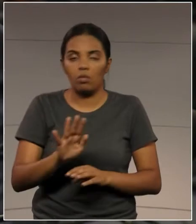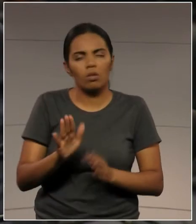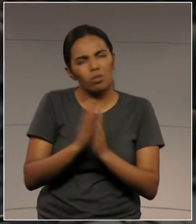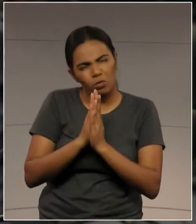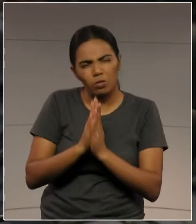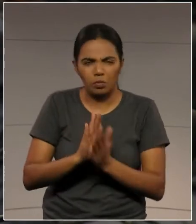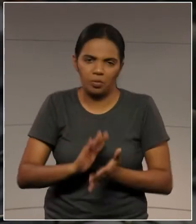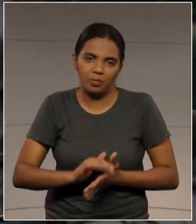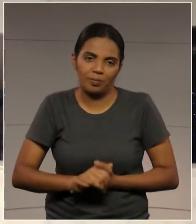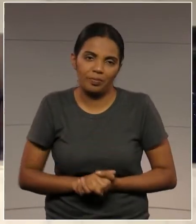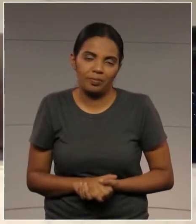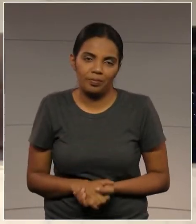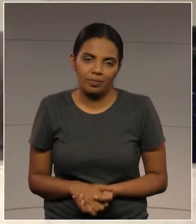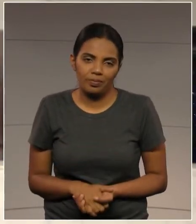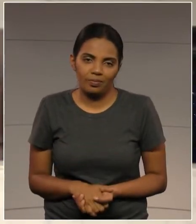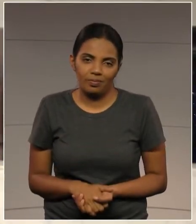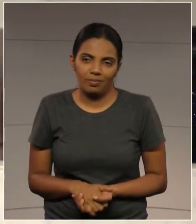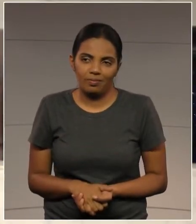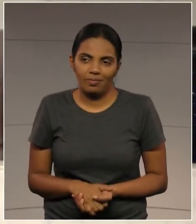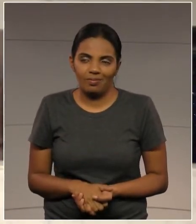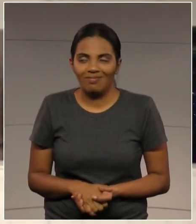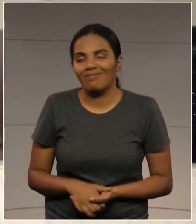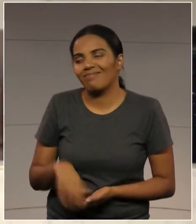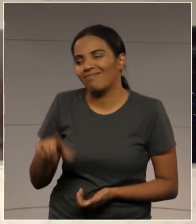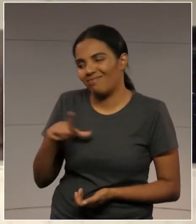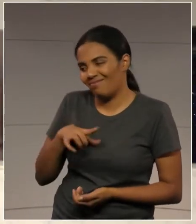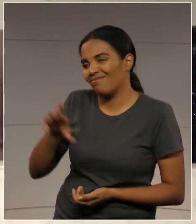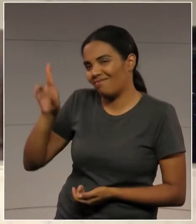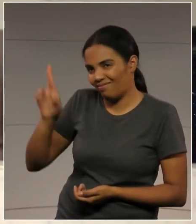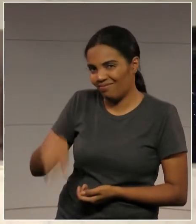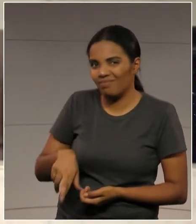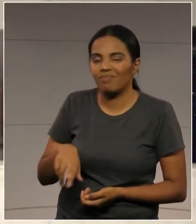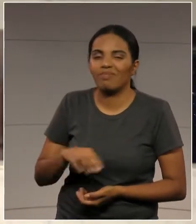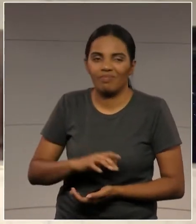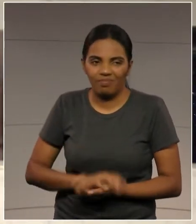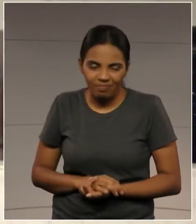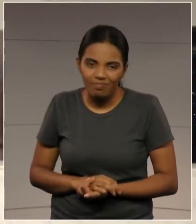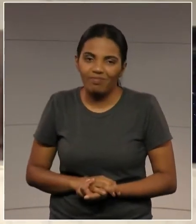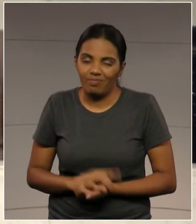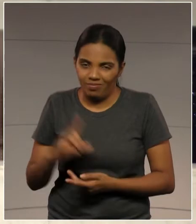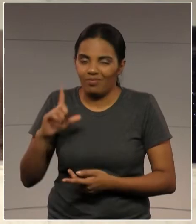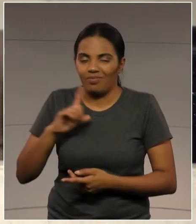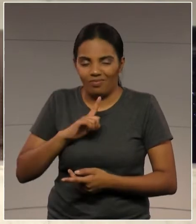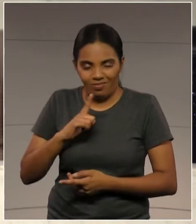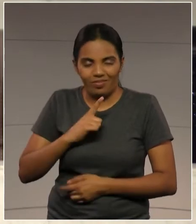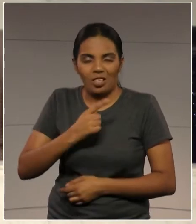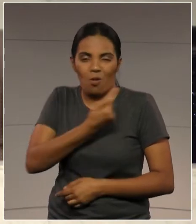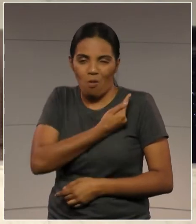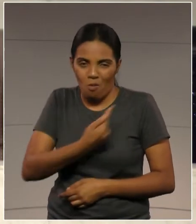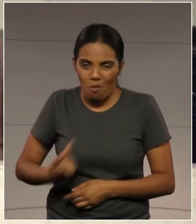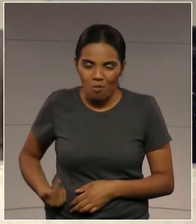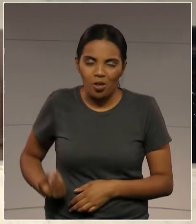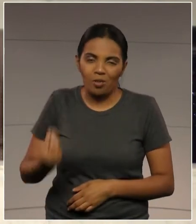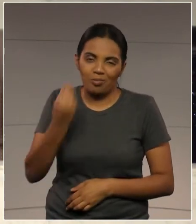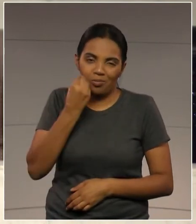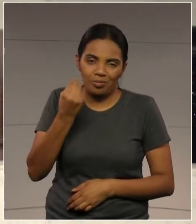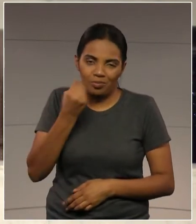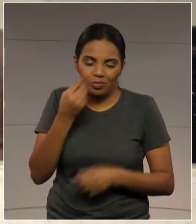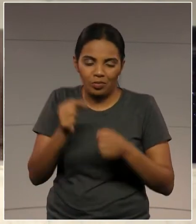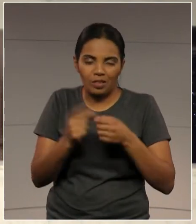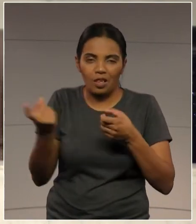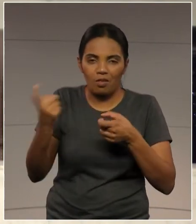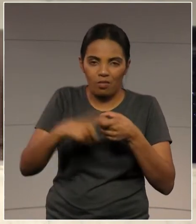Por favor. O senhor tem razão. Isso aí, tanto é que o governo está empenhado em fazer um programa de parceria